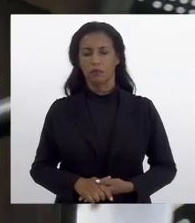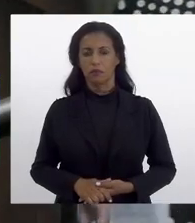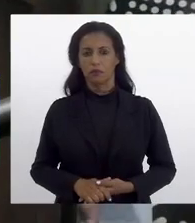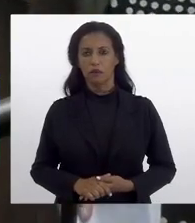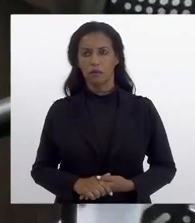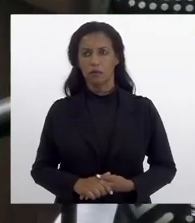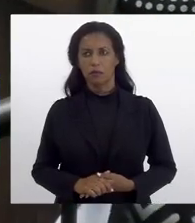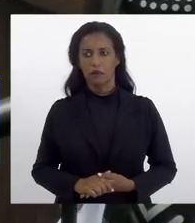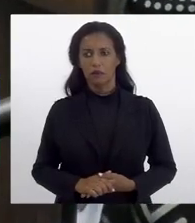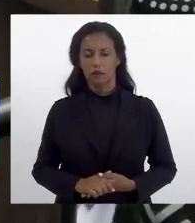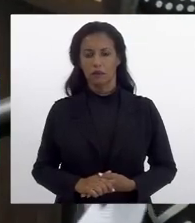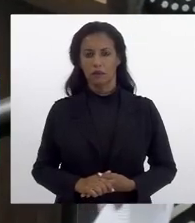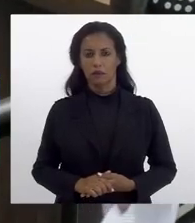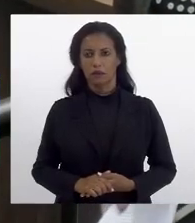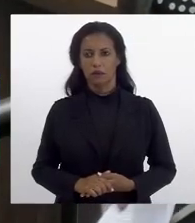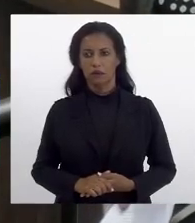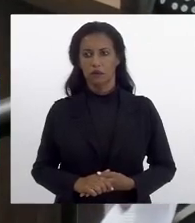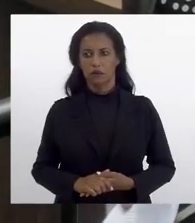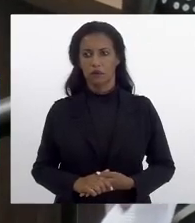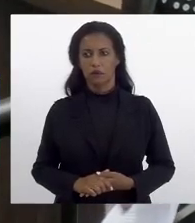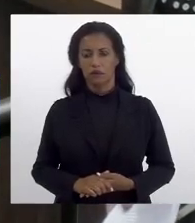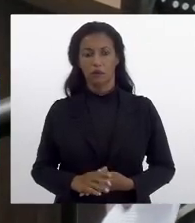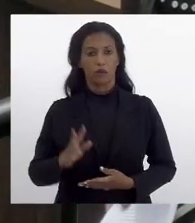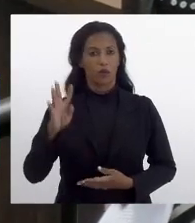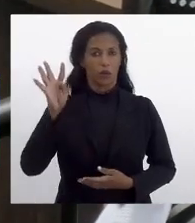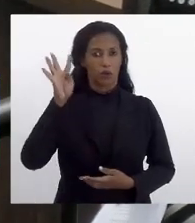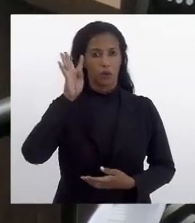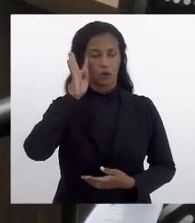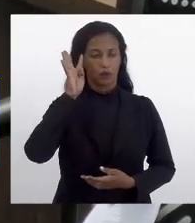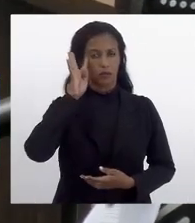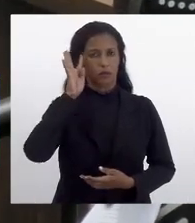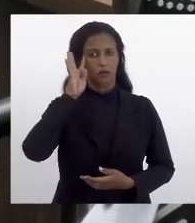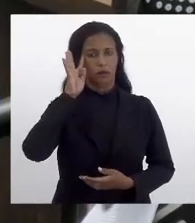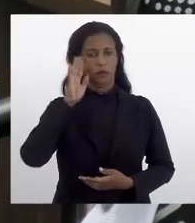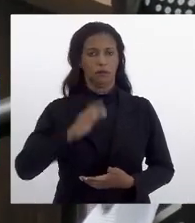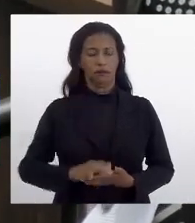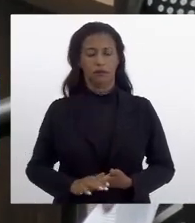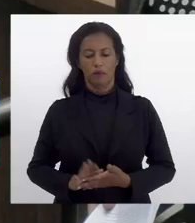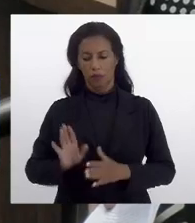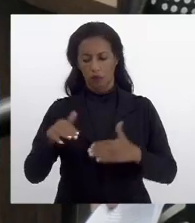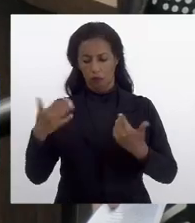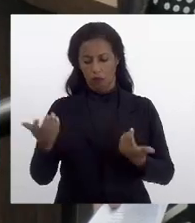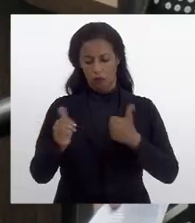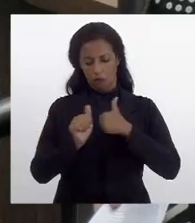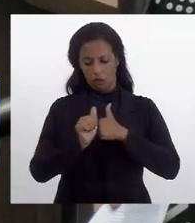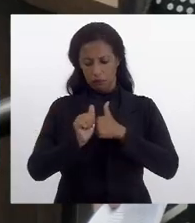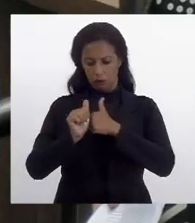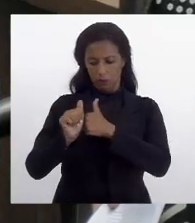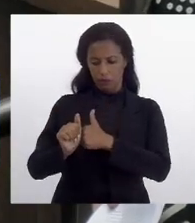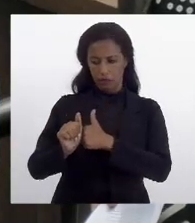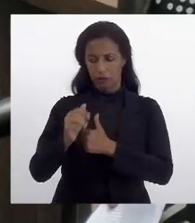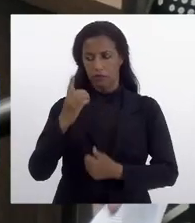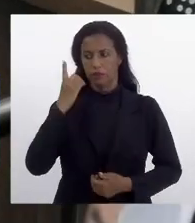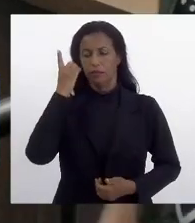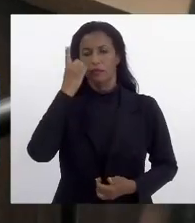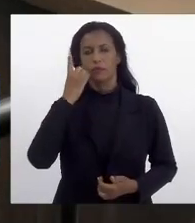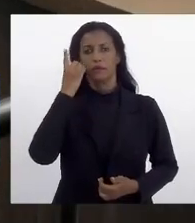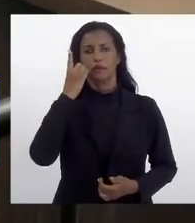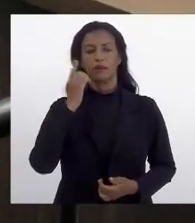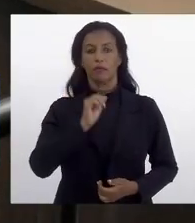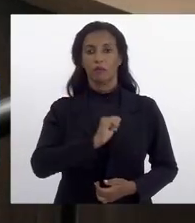Na quarta-feira, quando eu acompanhava o deputado